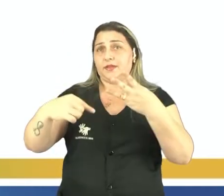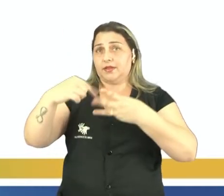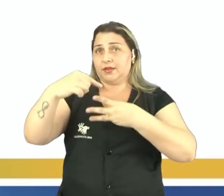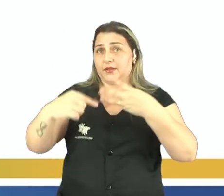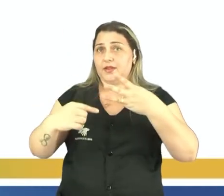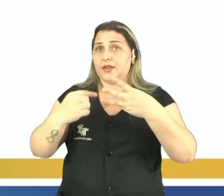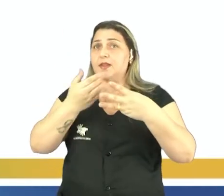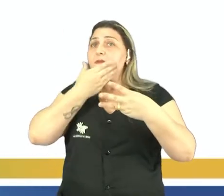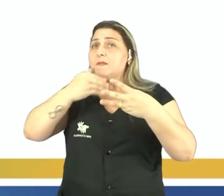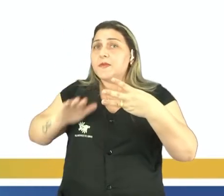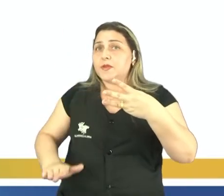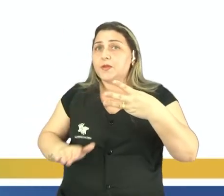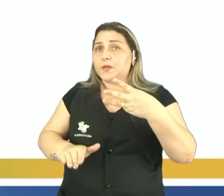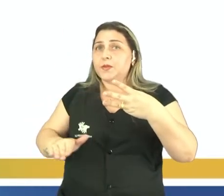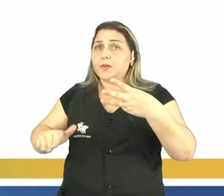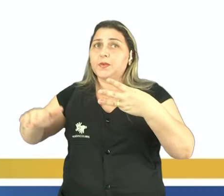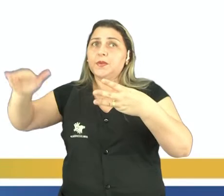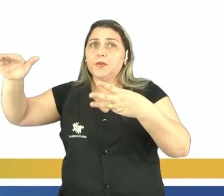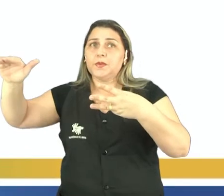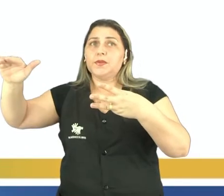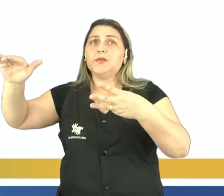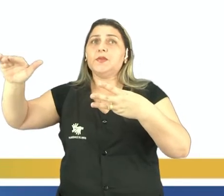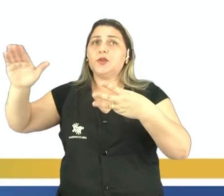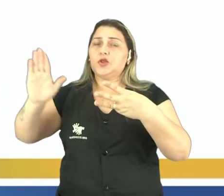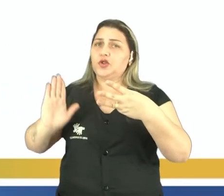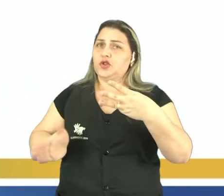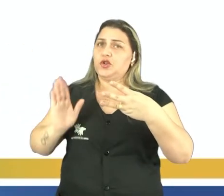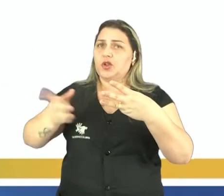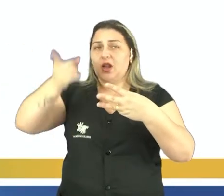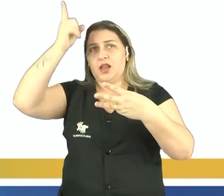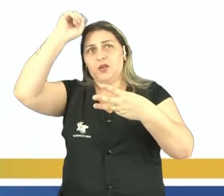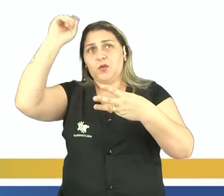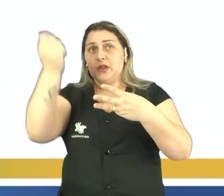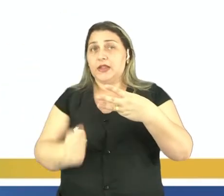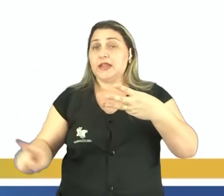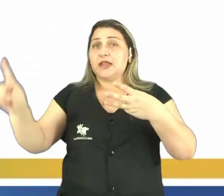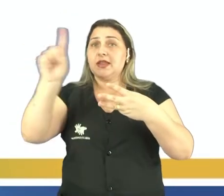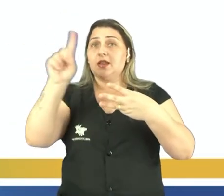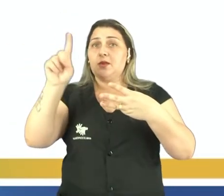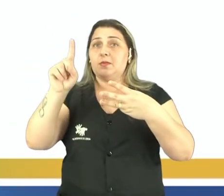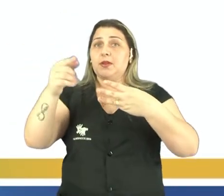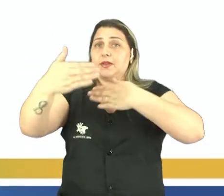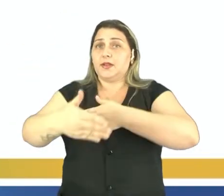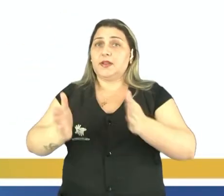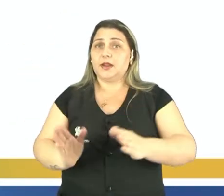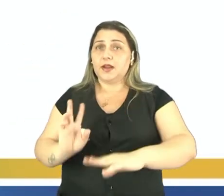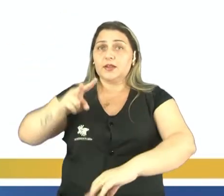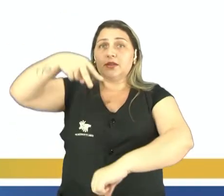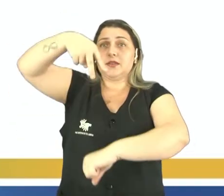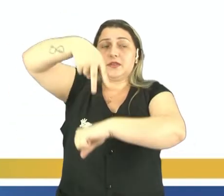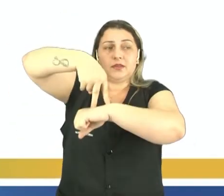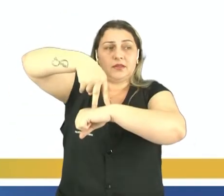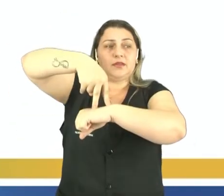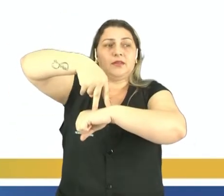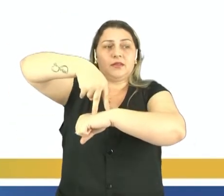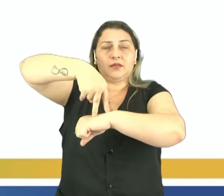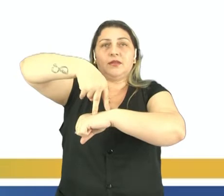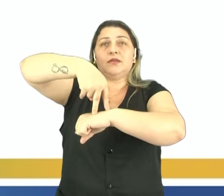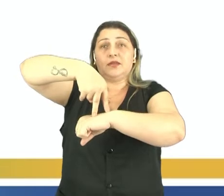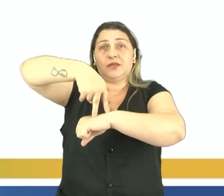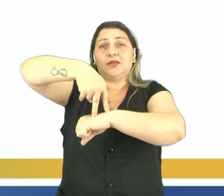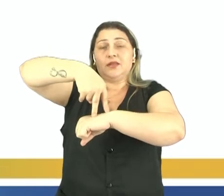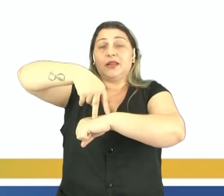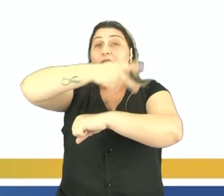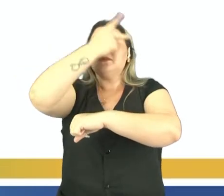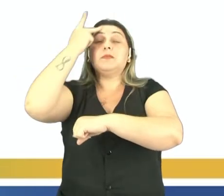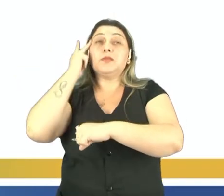caixas, né? Então, a gente vê que ele já é bem crescido, então ele não precisa da caixa, tá? Então, diz isso aqui, igualdade é